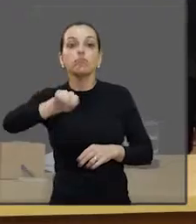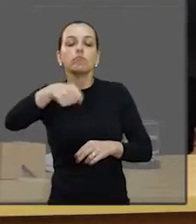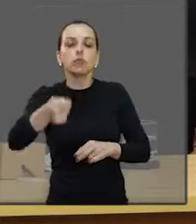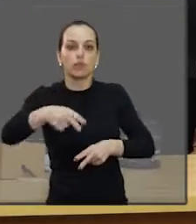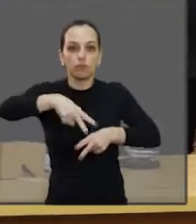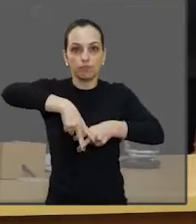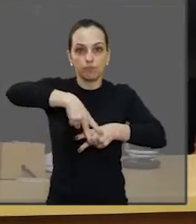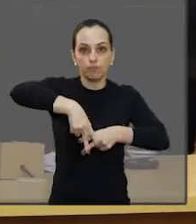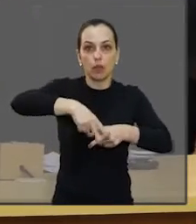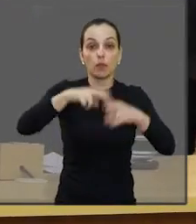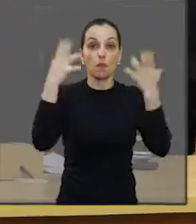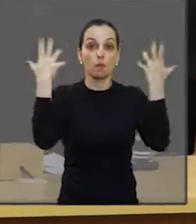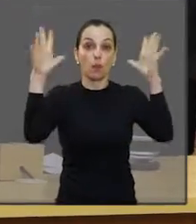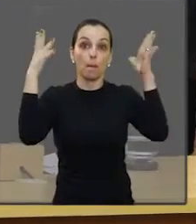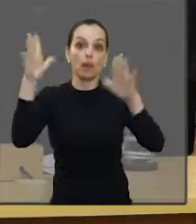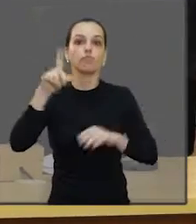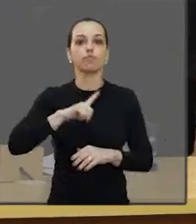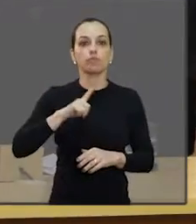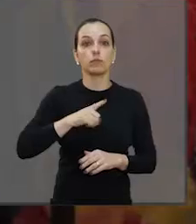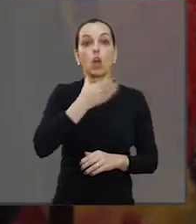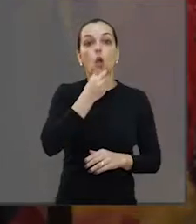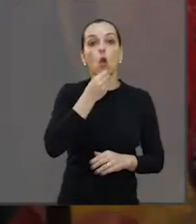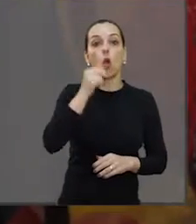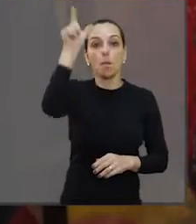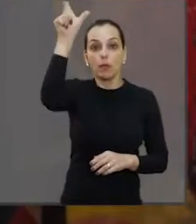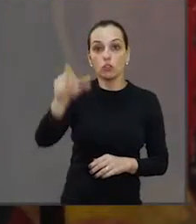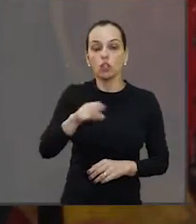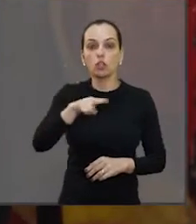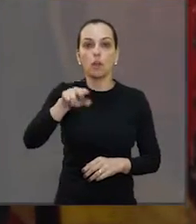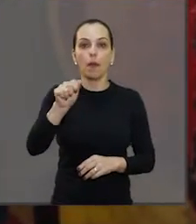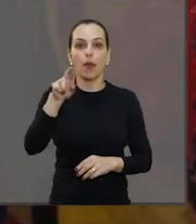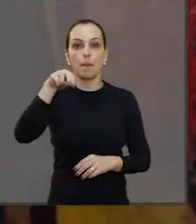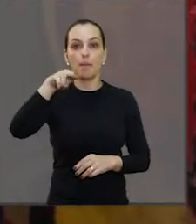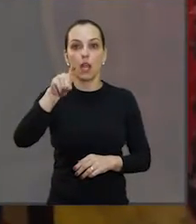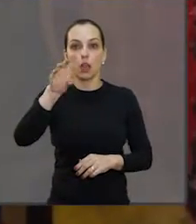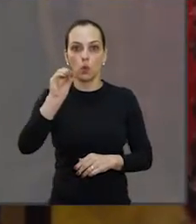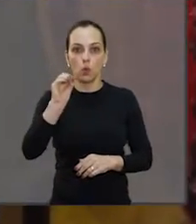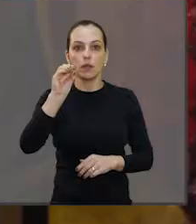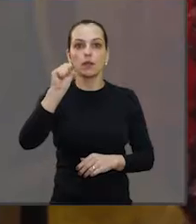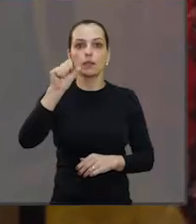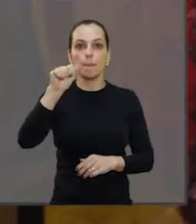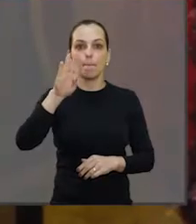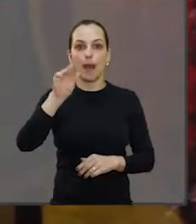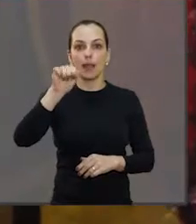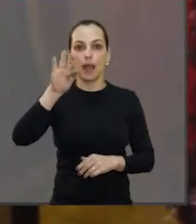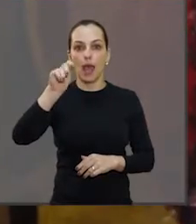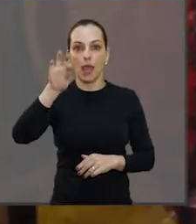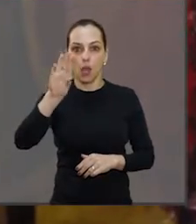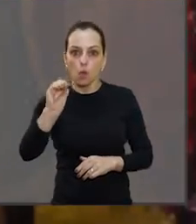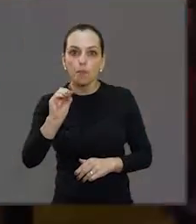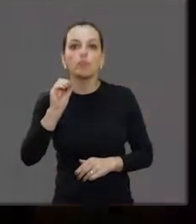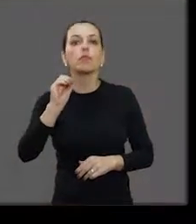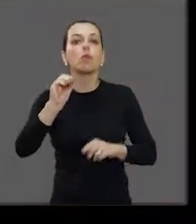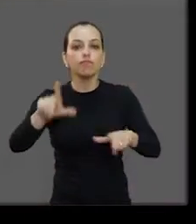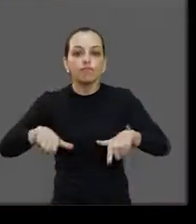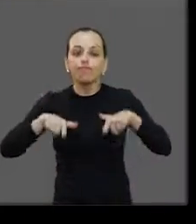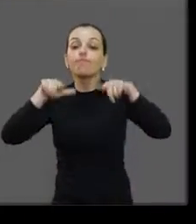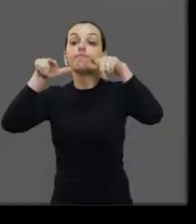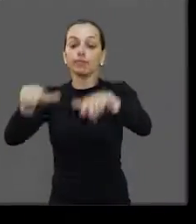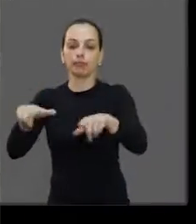a entrega do título de cidadão araraquarense ao Sr. Armando Sambataro, iniciado na Franco-Maçonaria em